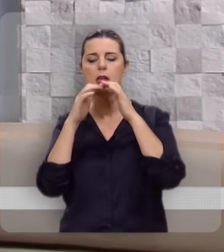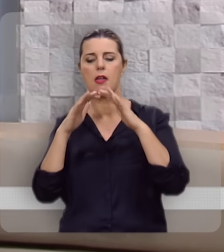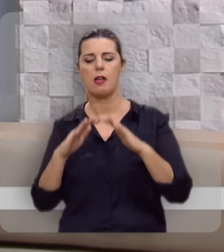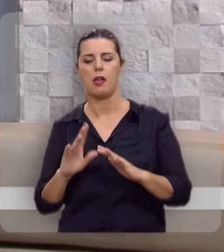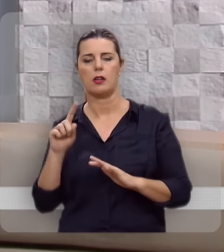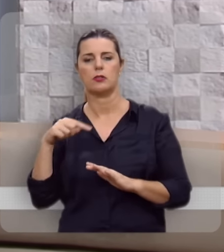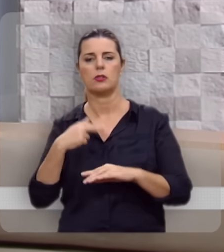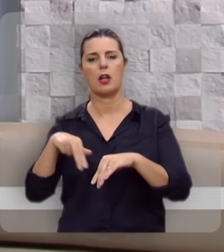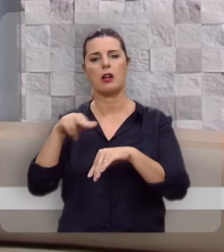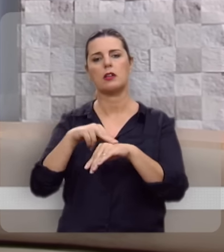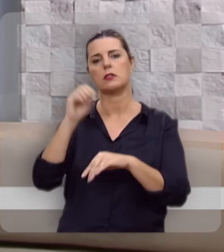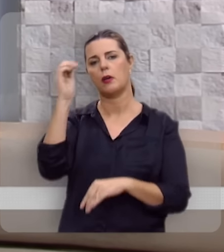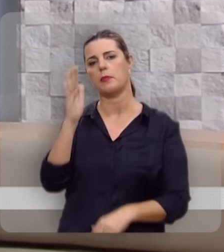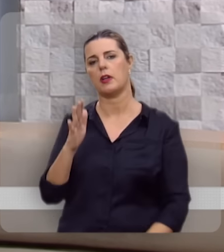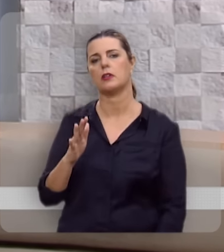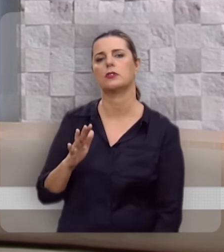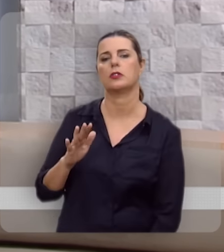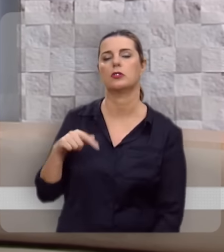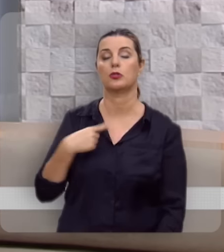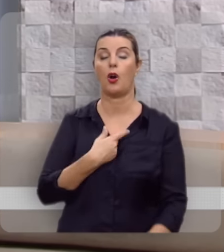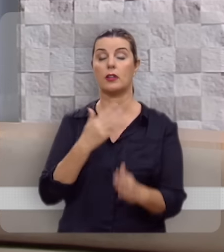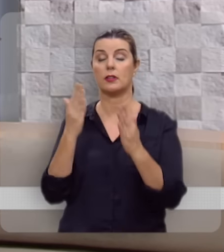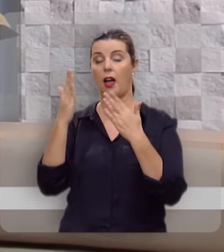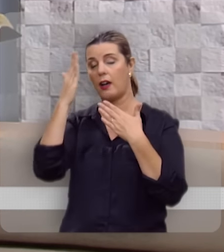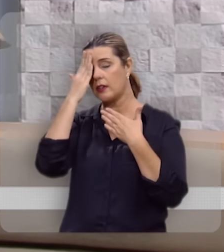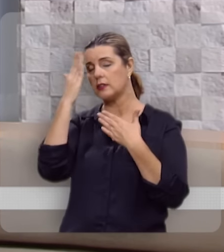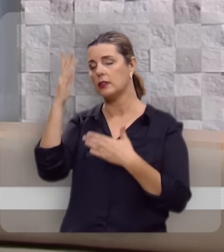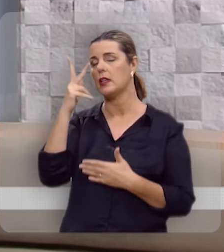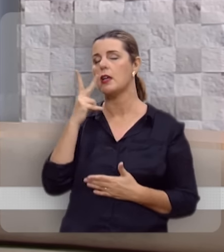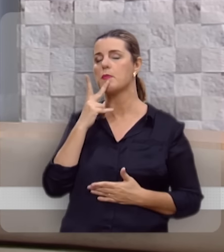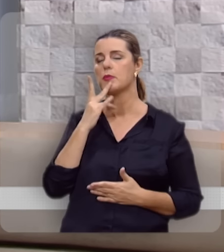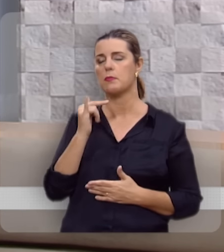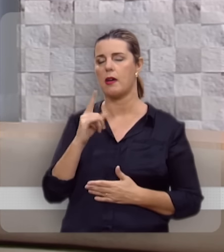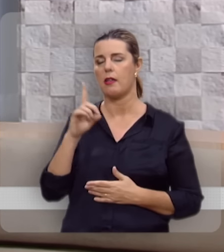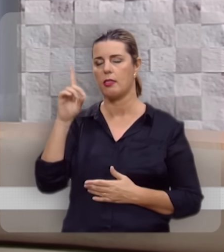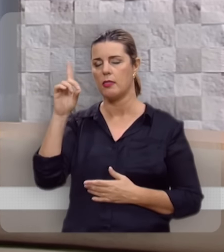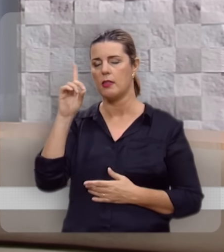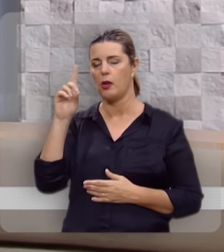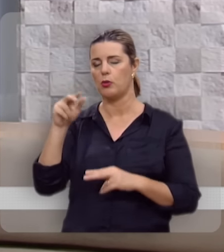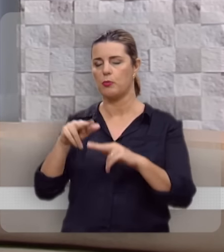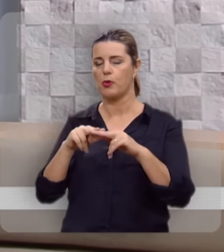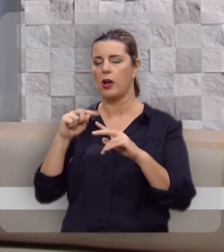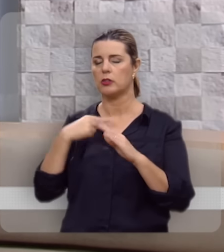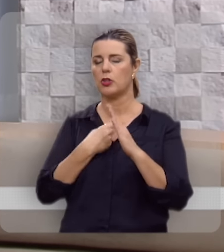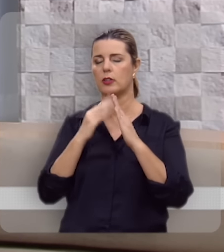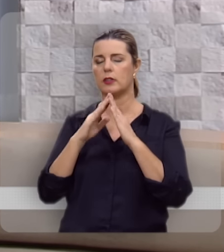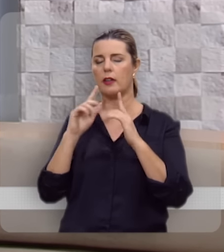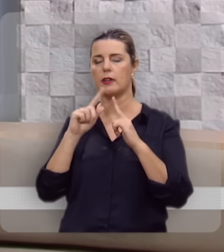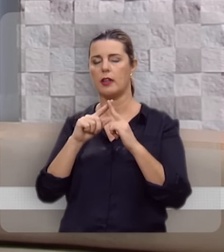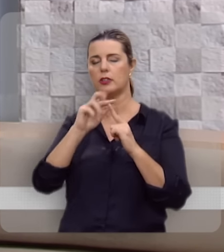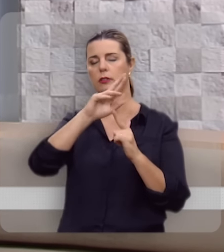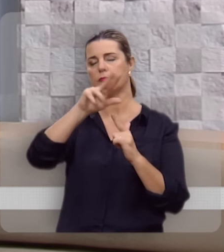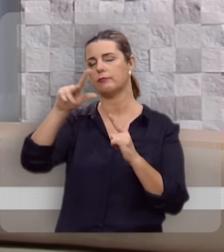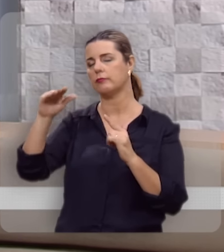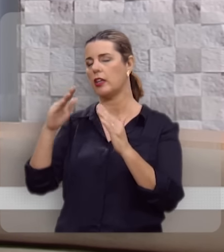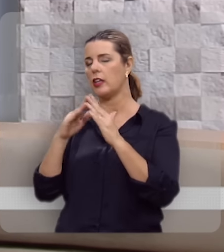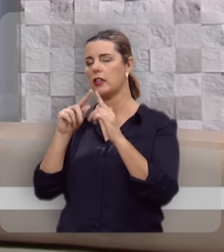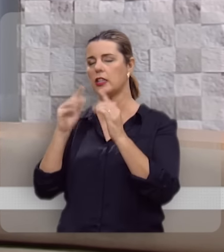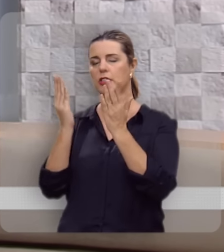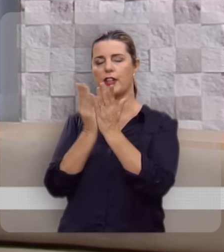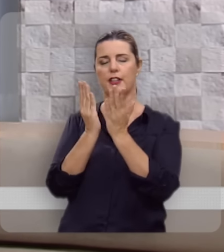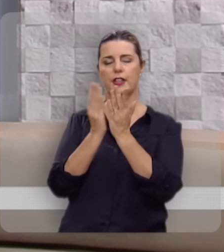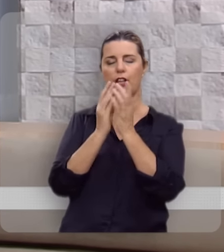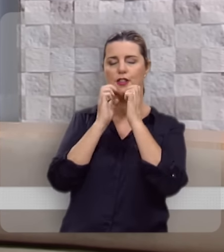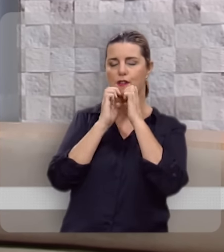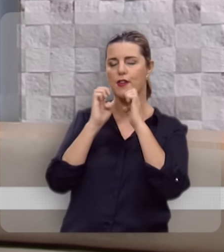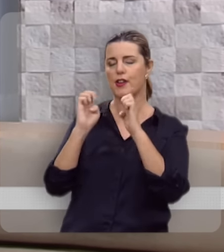que tem sido uma benção na nação brasileira. Rendemos-te graças, Deus, pela nossa igreja, pelas demais